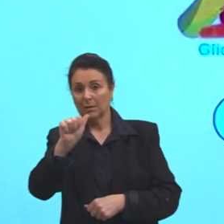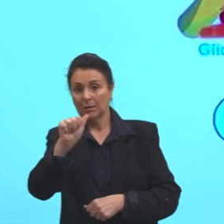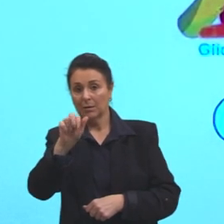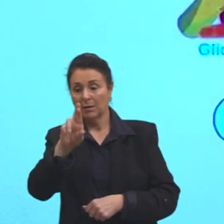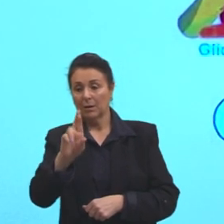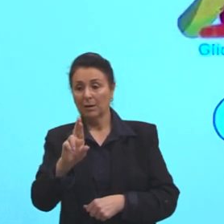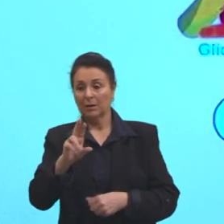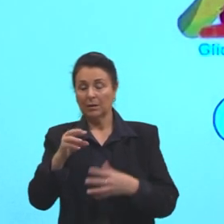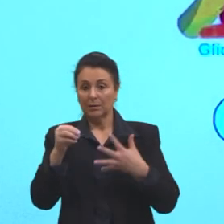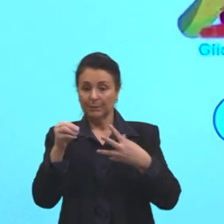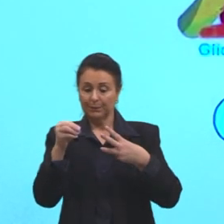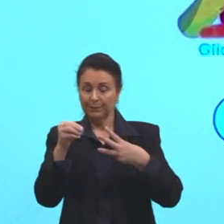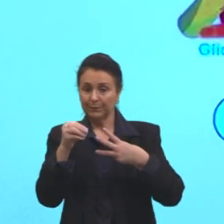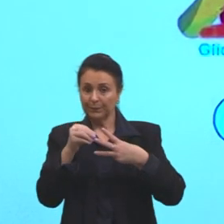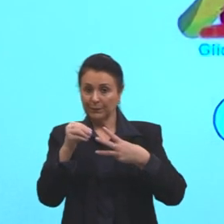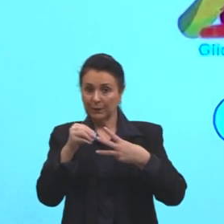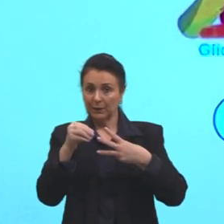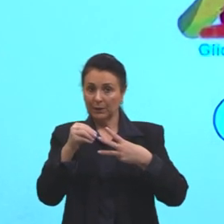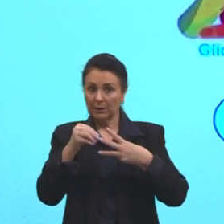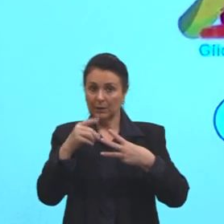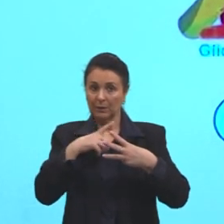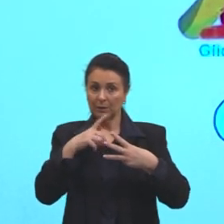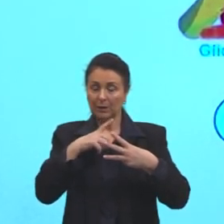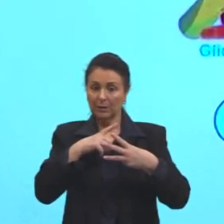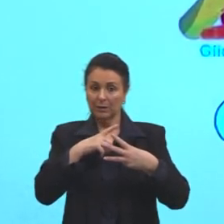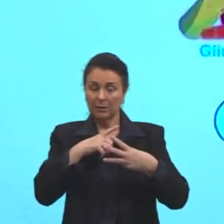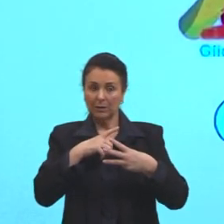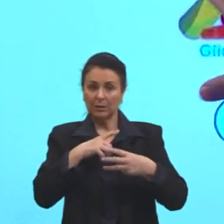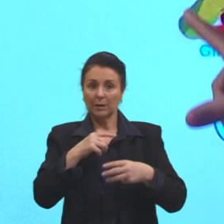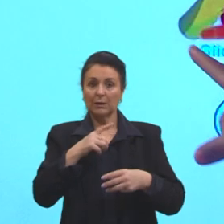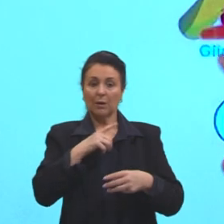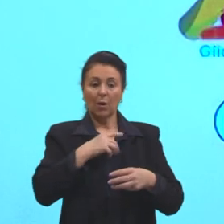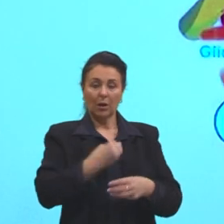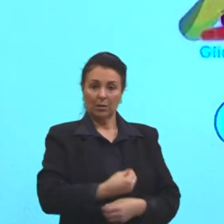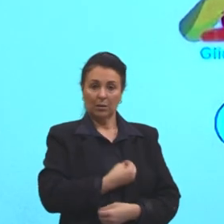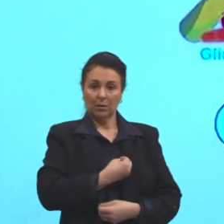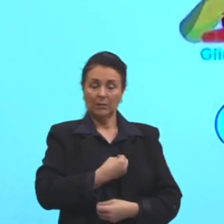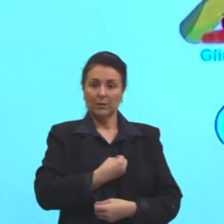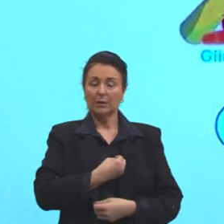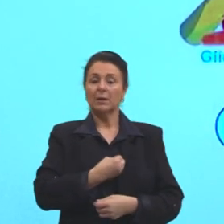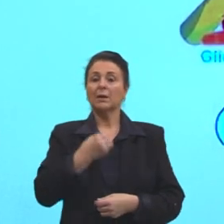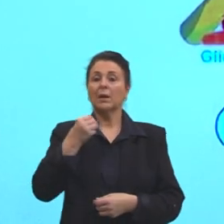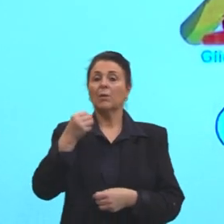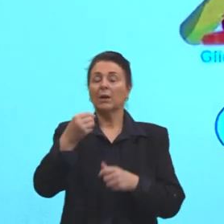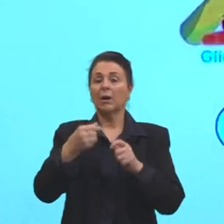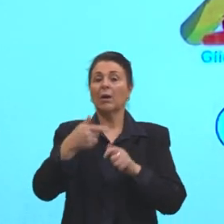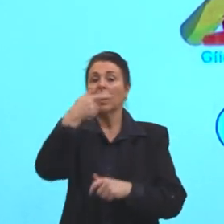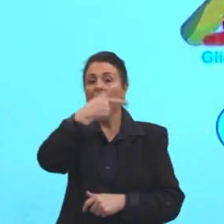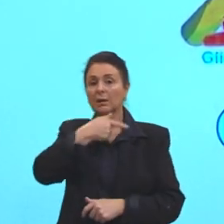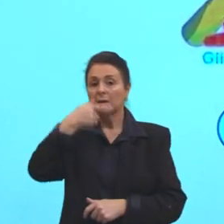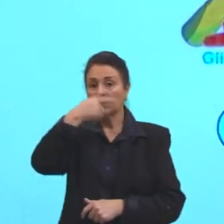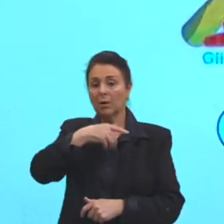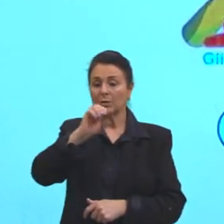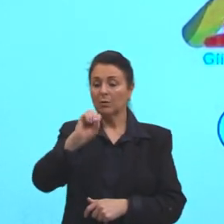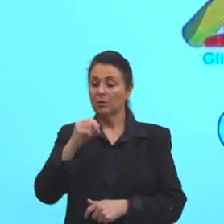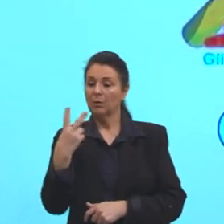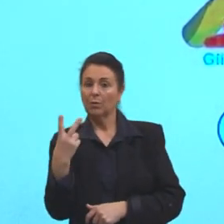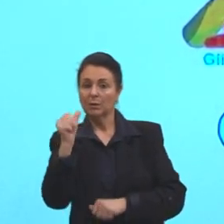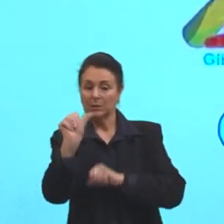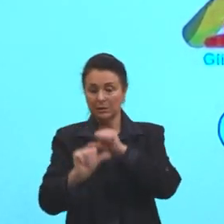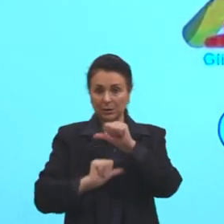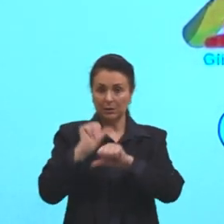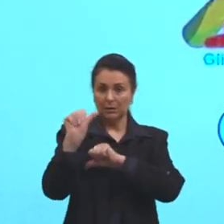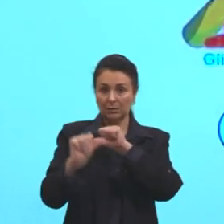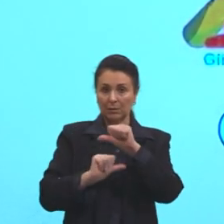onde esses combustíveis da vida, que são a glicose e o oxigênio, são transformados em